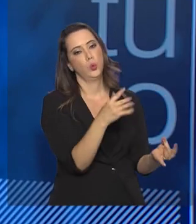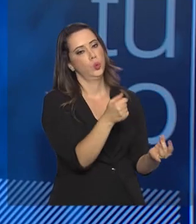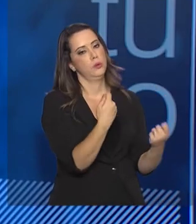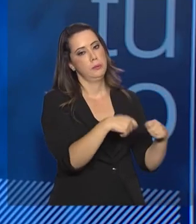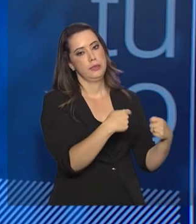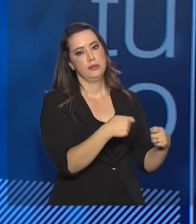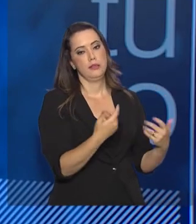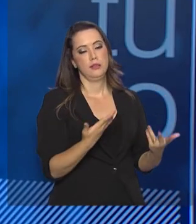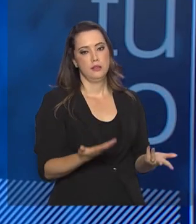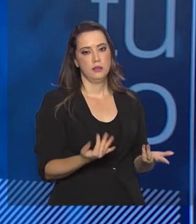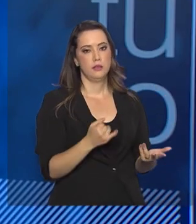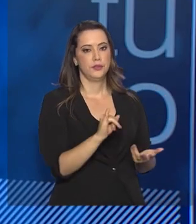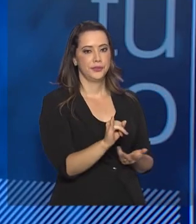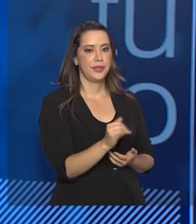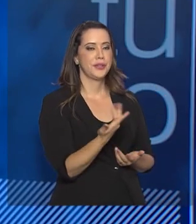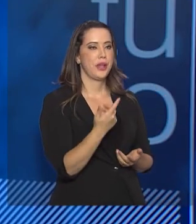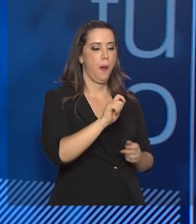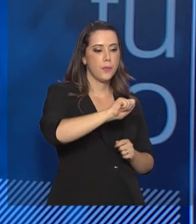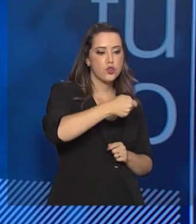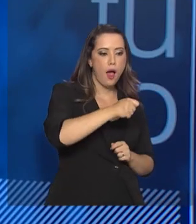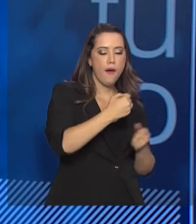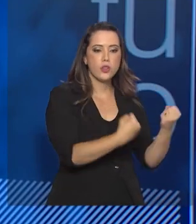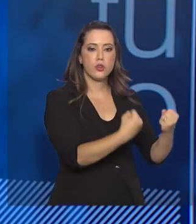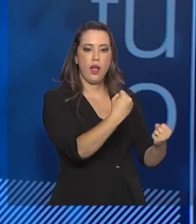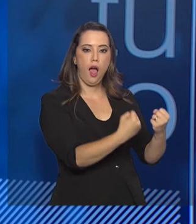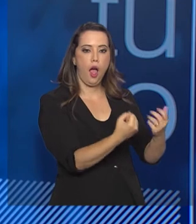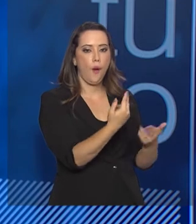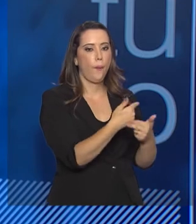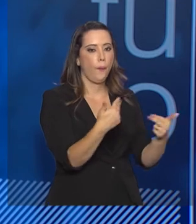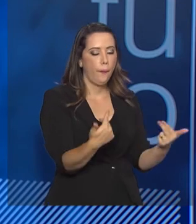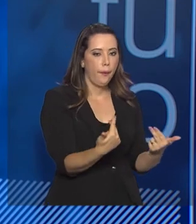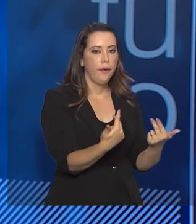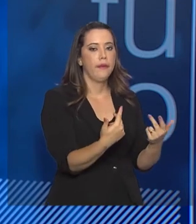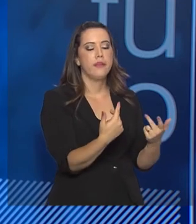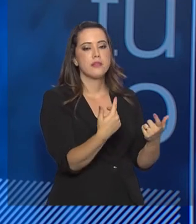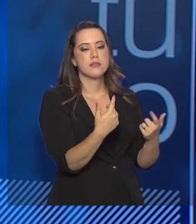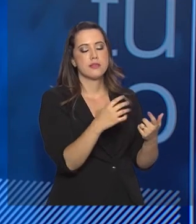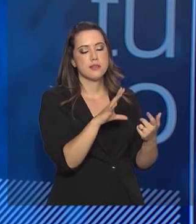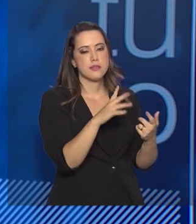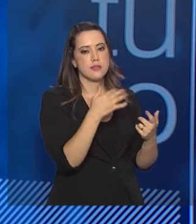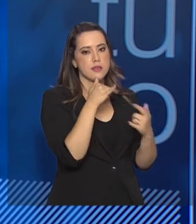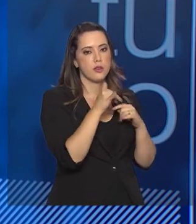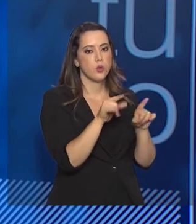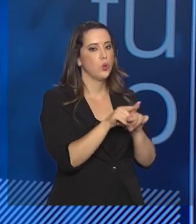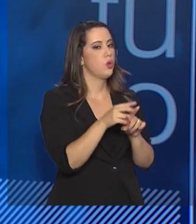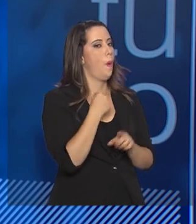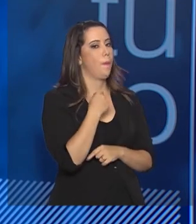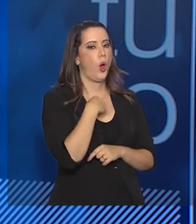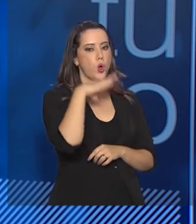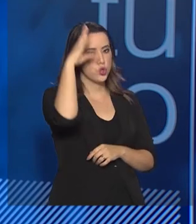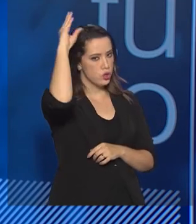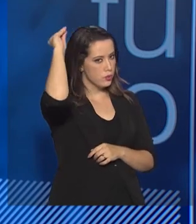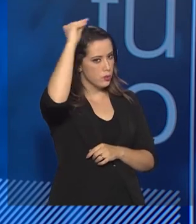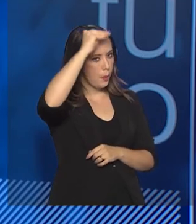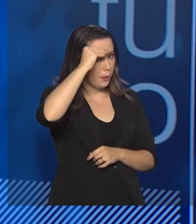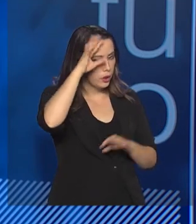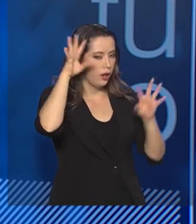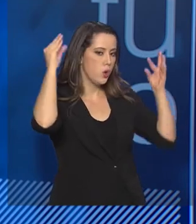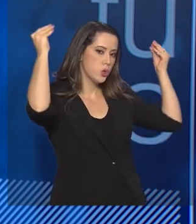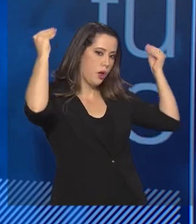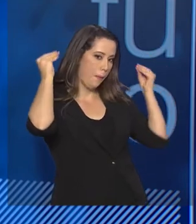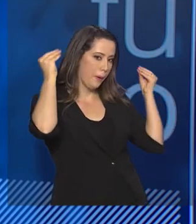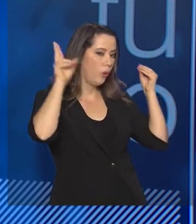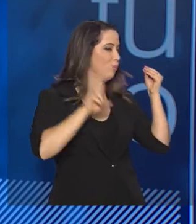chave de carro, equipamentos eletrônicos, não usar boné, não pode usar nada de chapelaria,